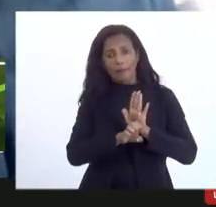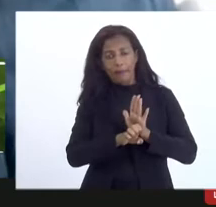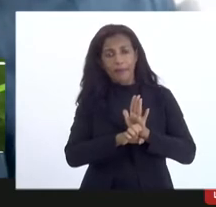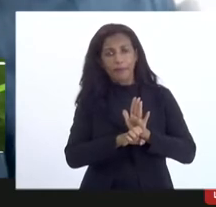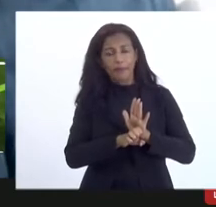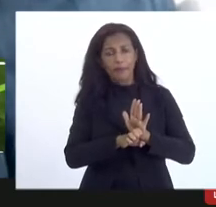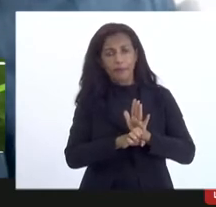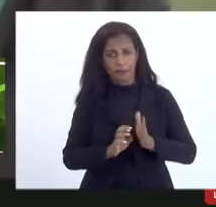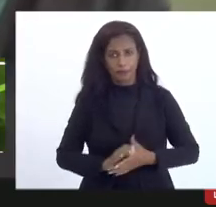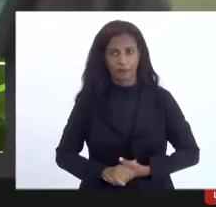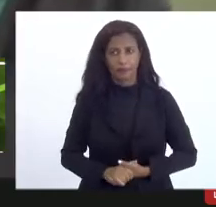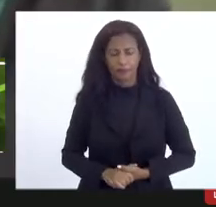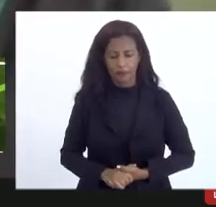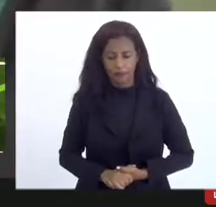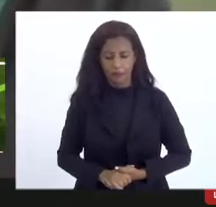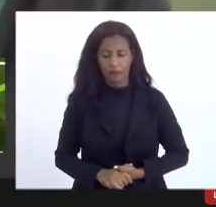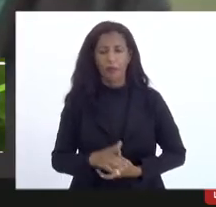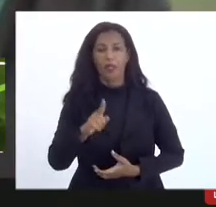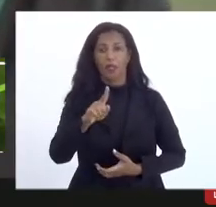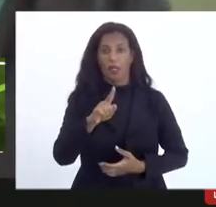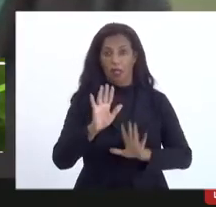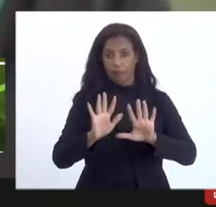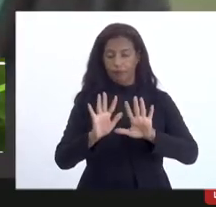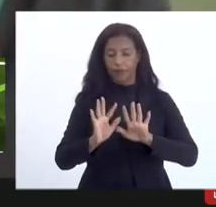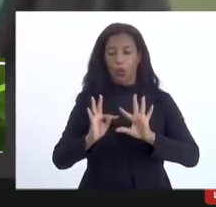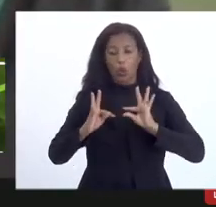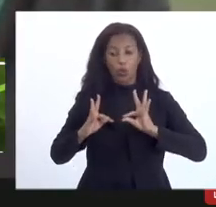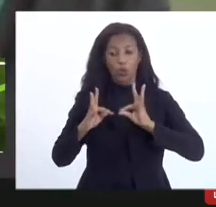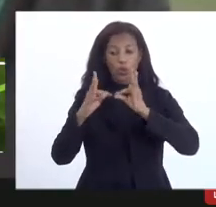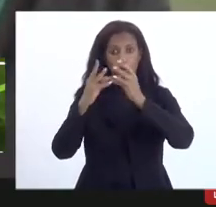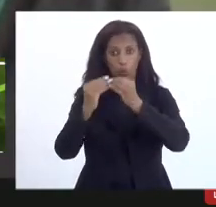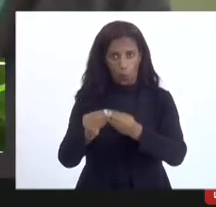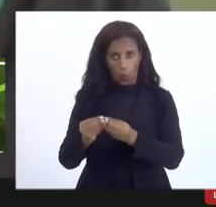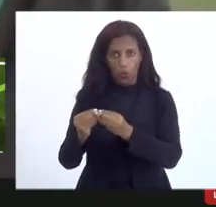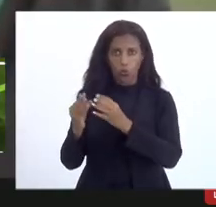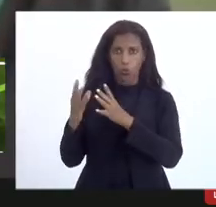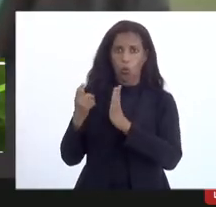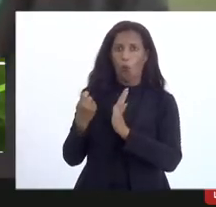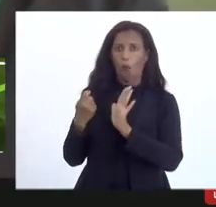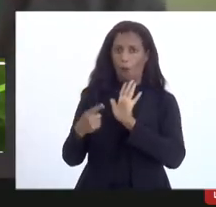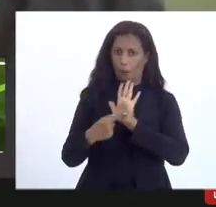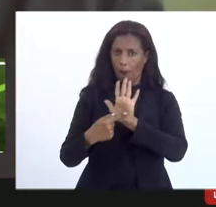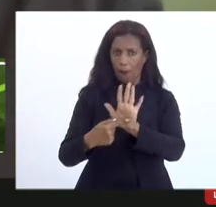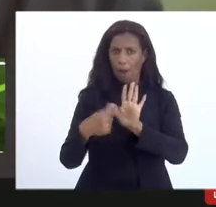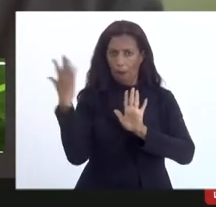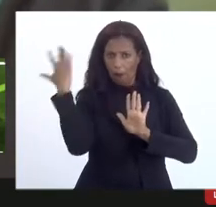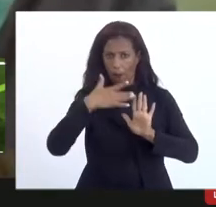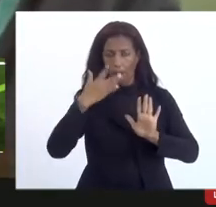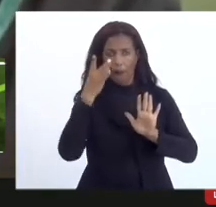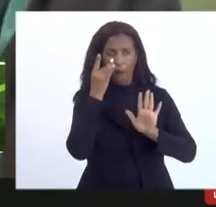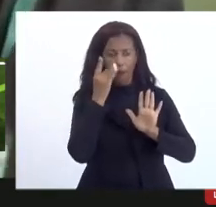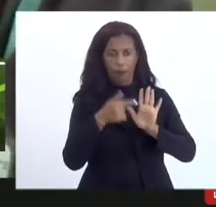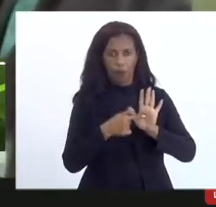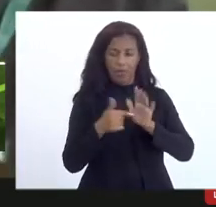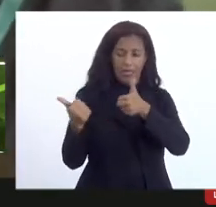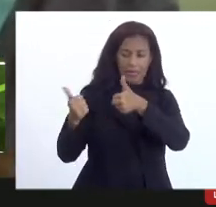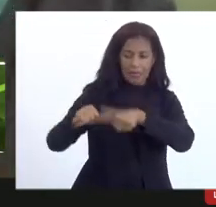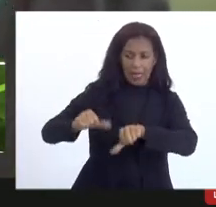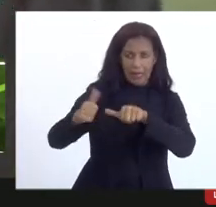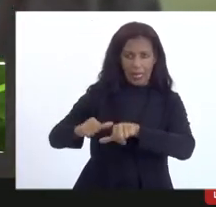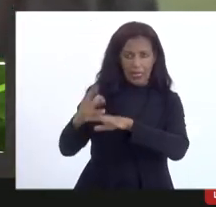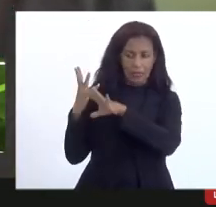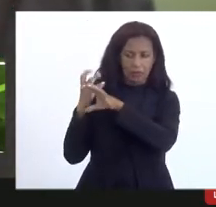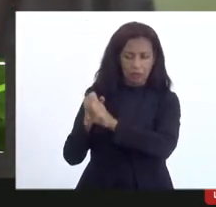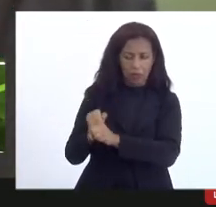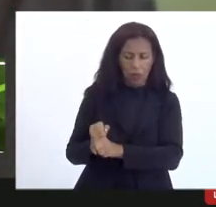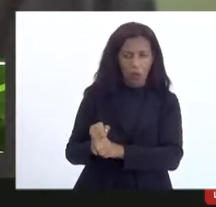só para entender todos continuam prestando contas regularmente né e essa análise da prestação de contas